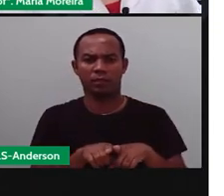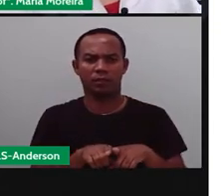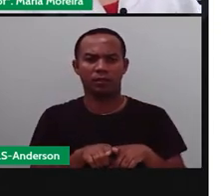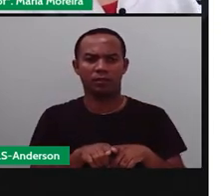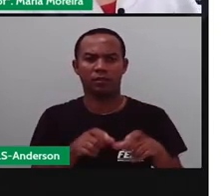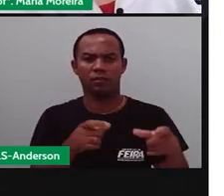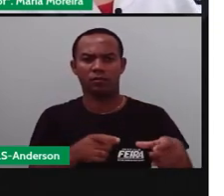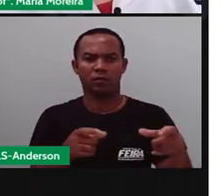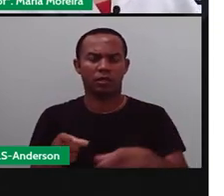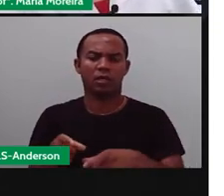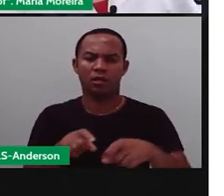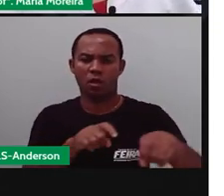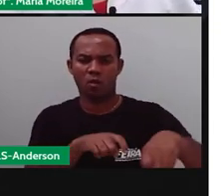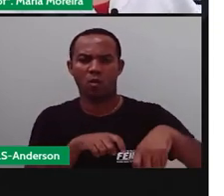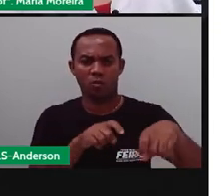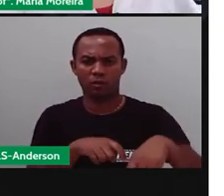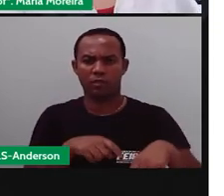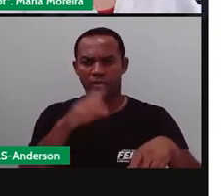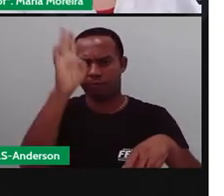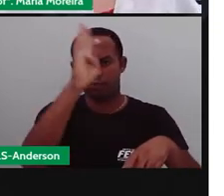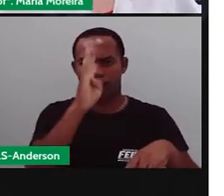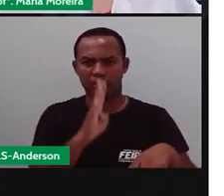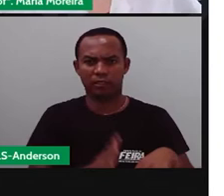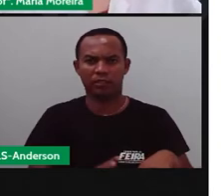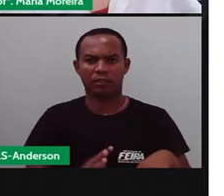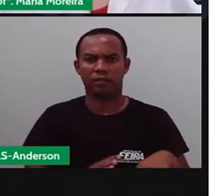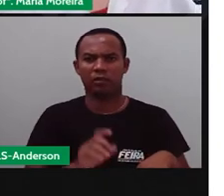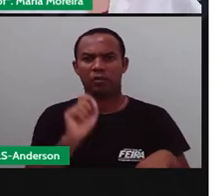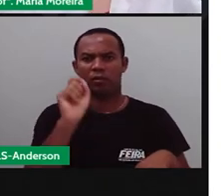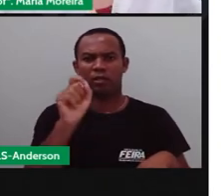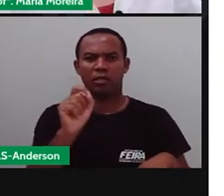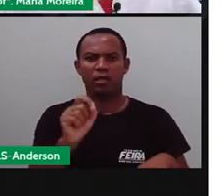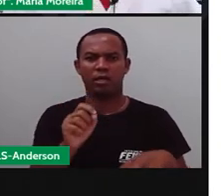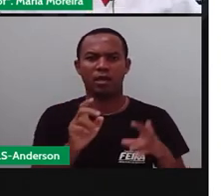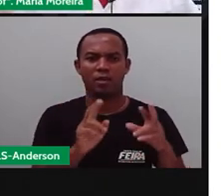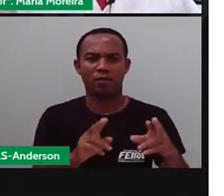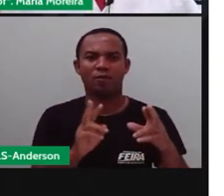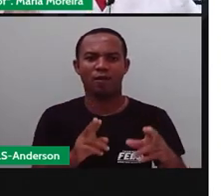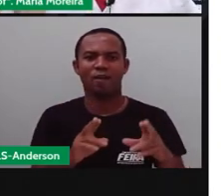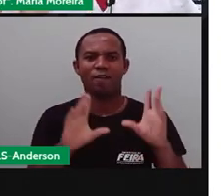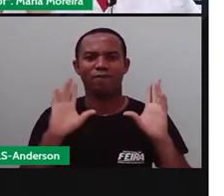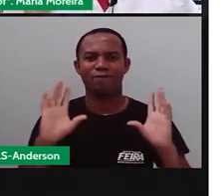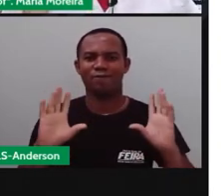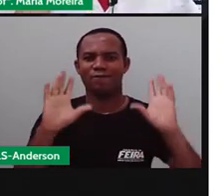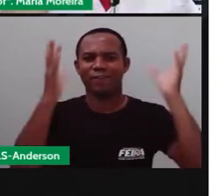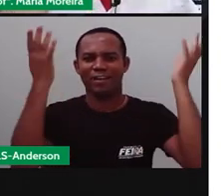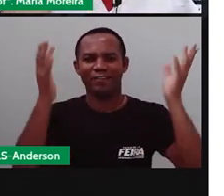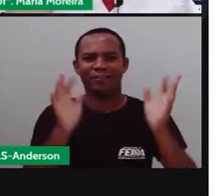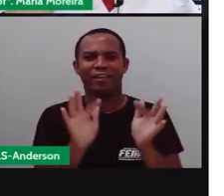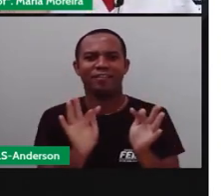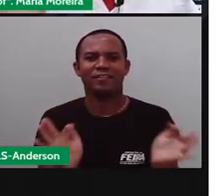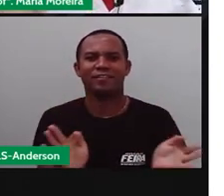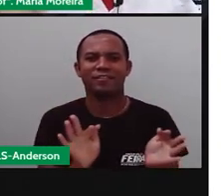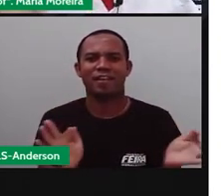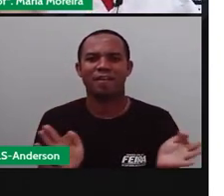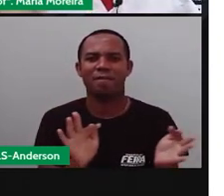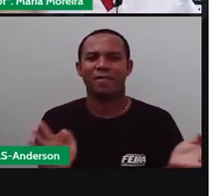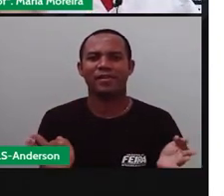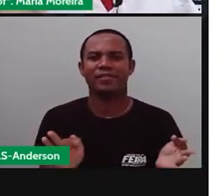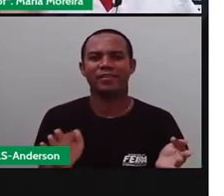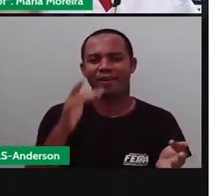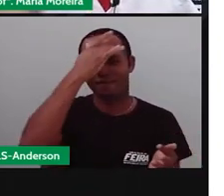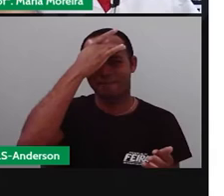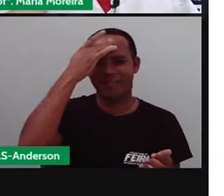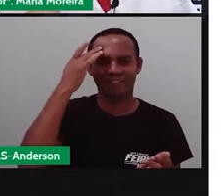Nas roças brasileiras. Ficando conhecida como festa de caipira. Lembra que a Pró no início, no início dessa